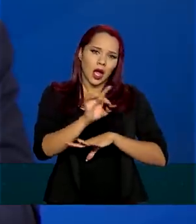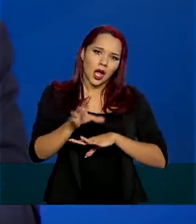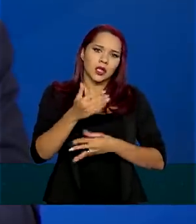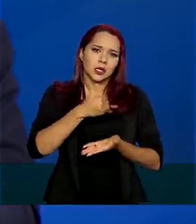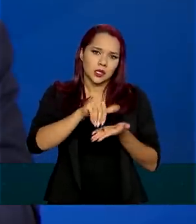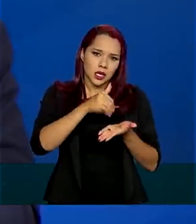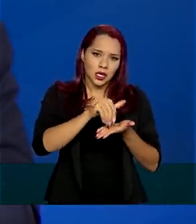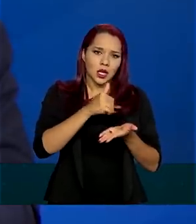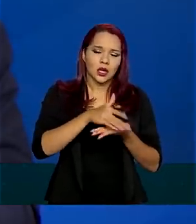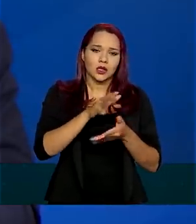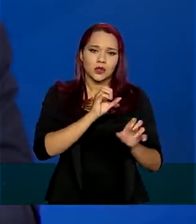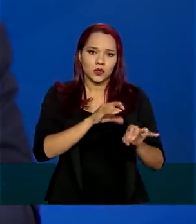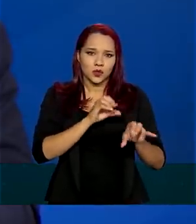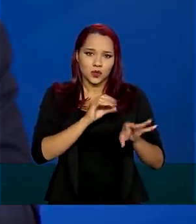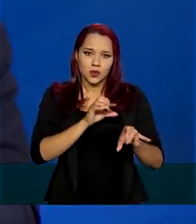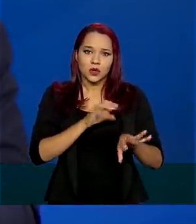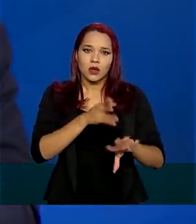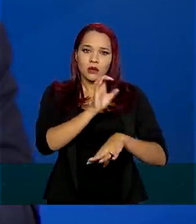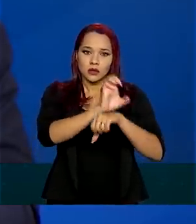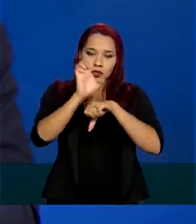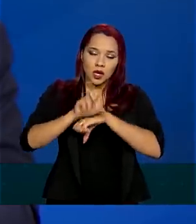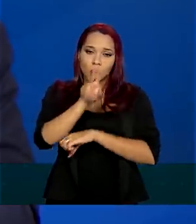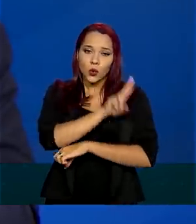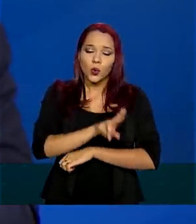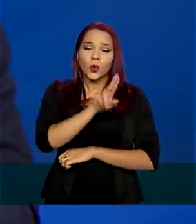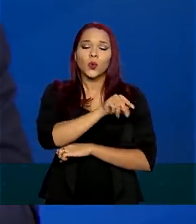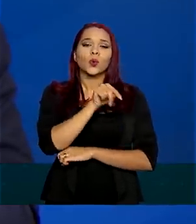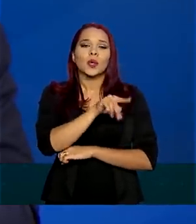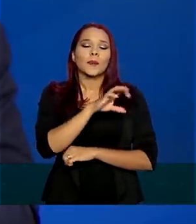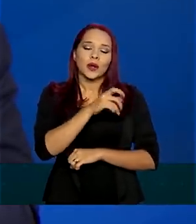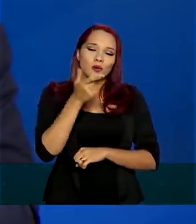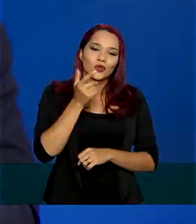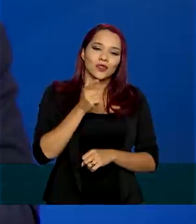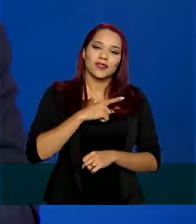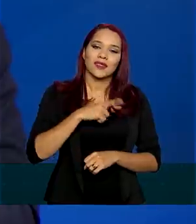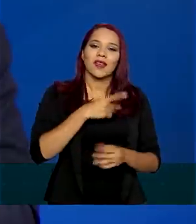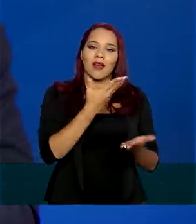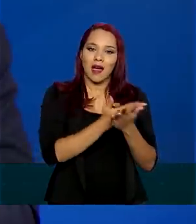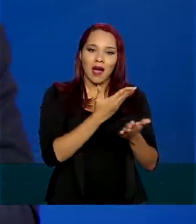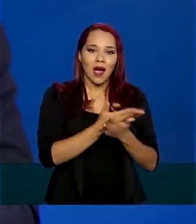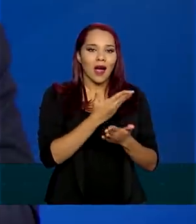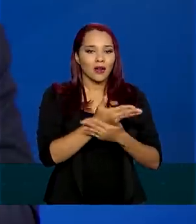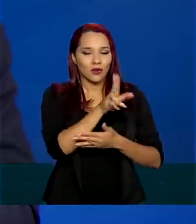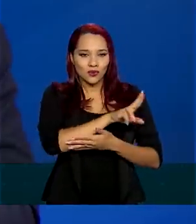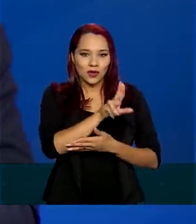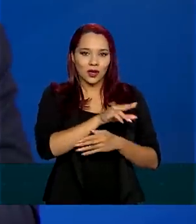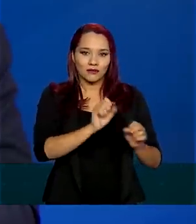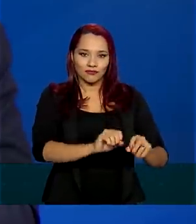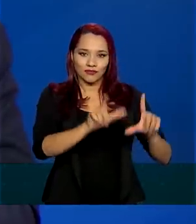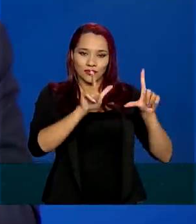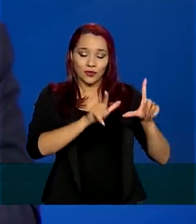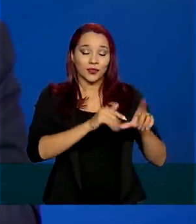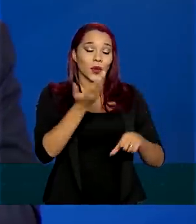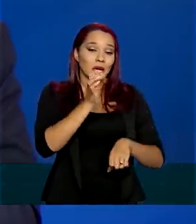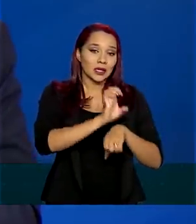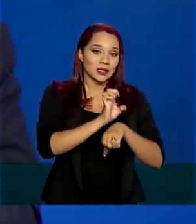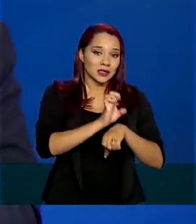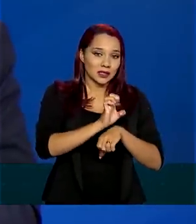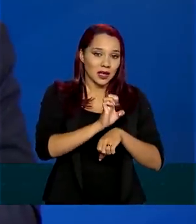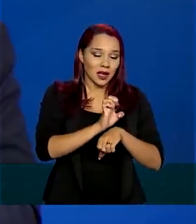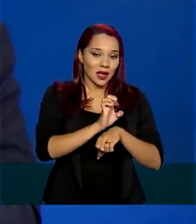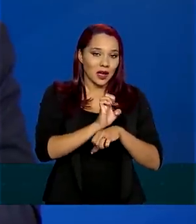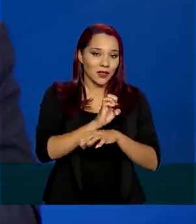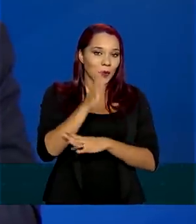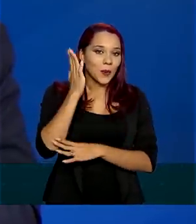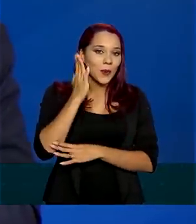de educação dos estados, para que sejam dadas as aulas para as crianças utilizando esses canais. O estado do Paraná já iniciou